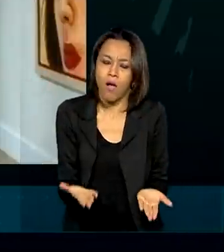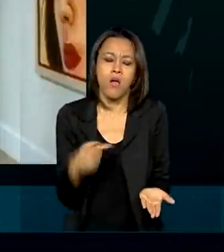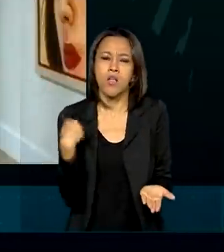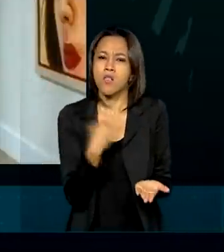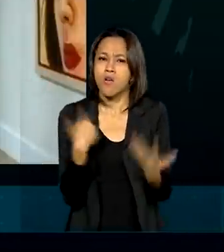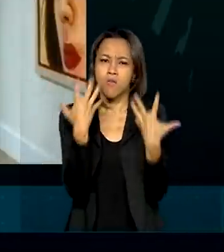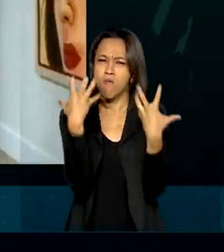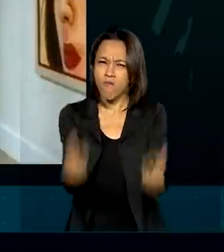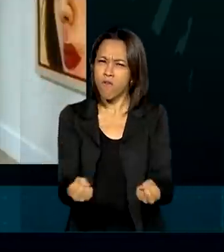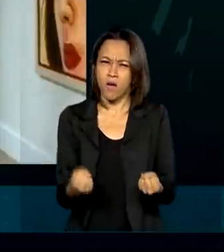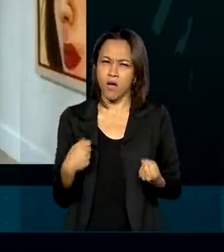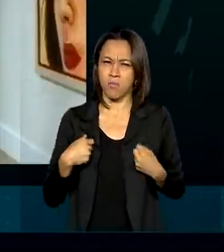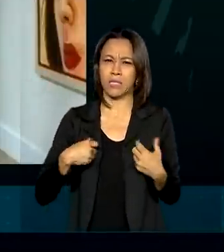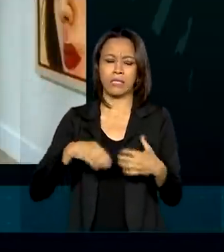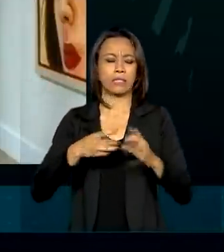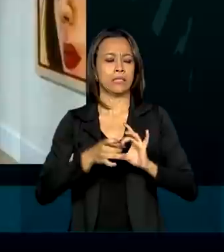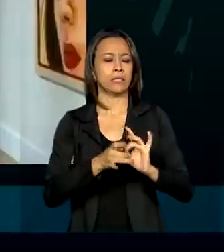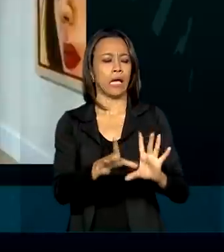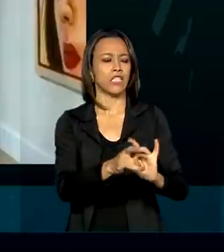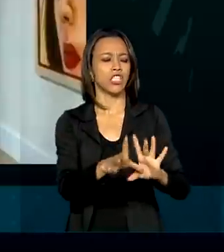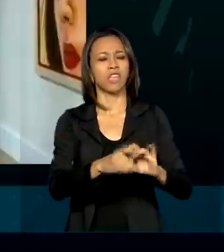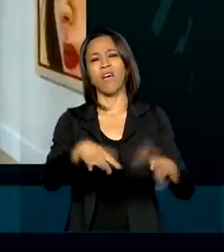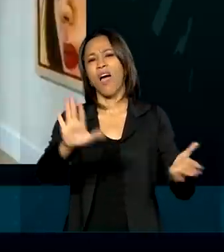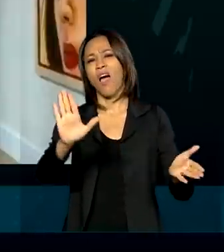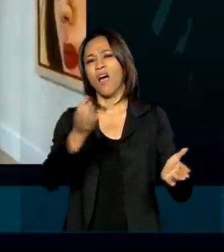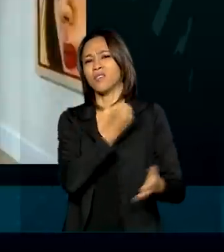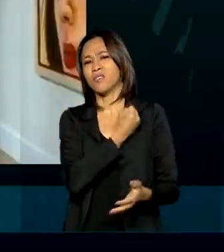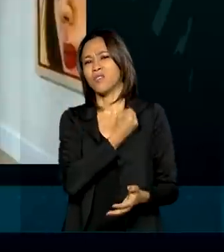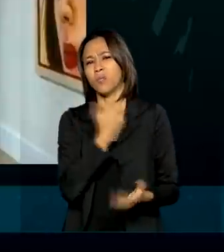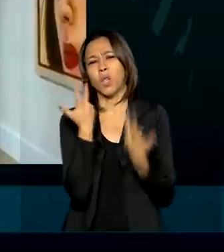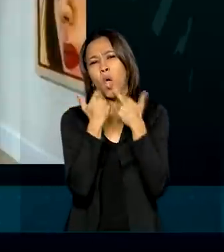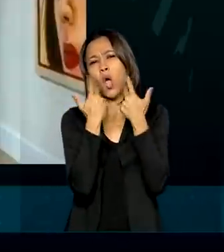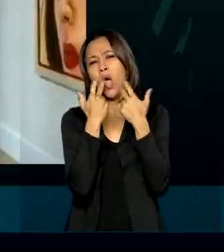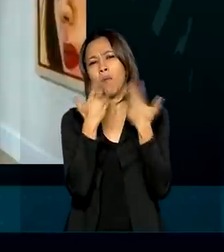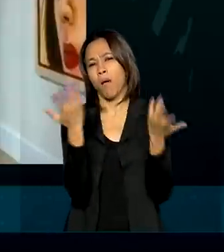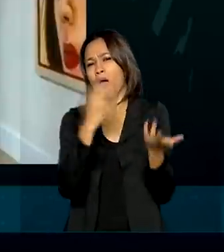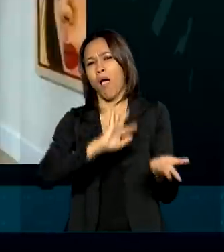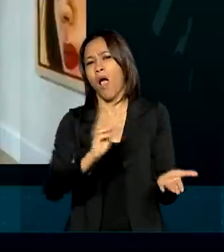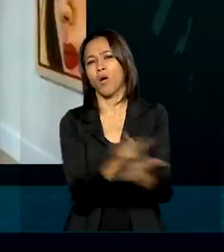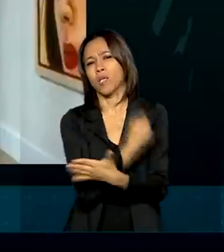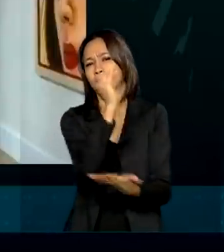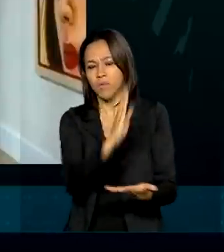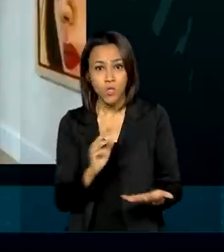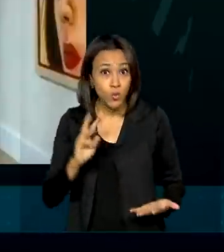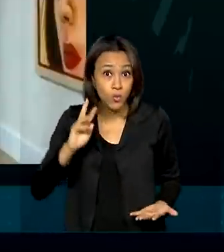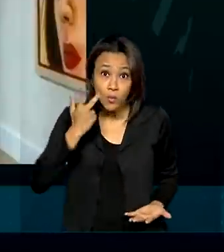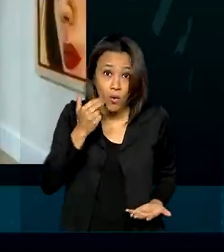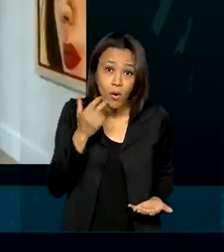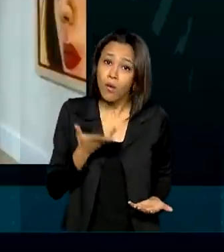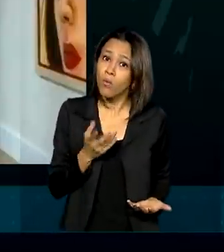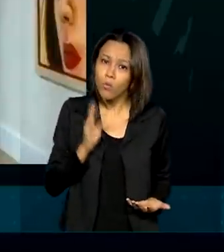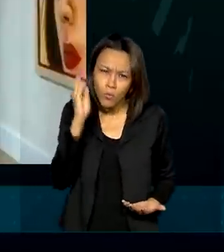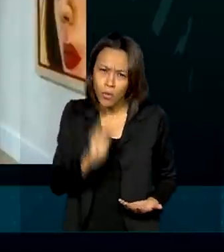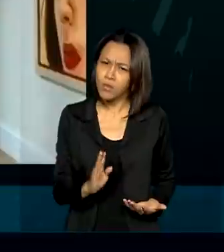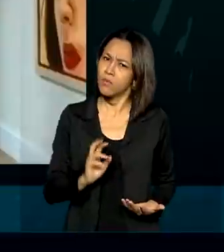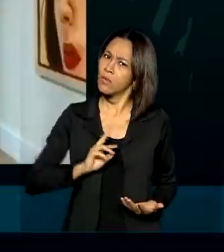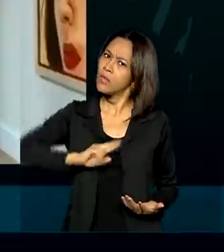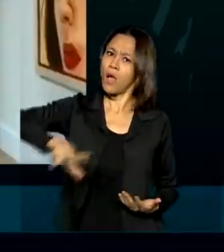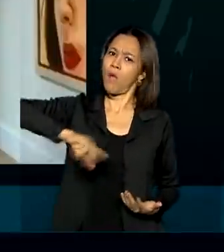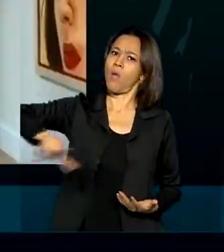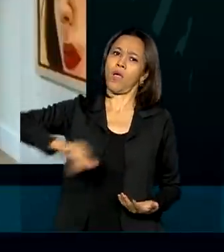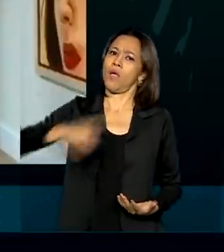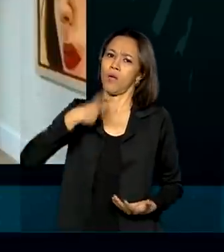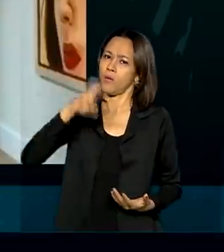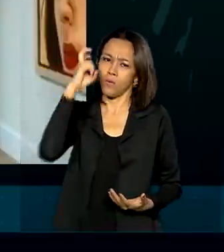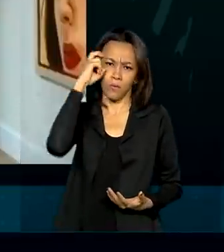vamos nos prostrar aos números. Ah, isso é normal, isso é comum no Brasil. Não é comum. Isso não é cultura